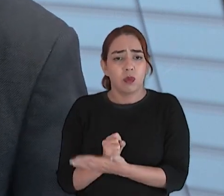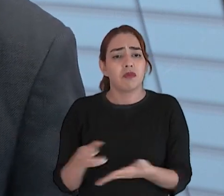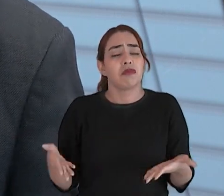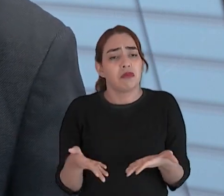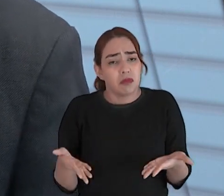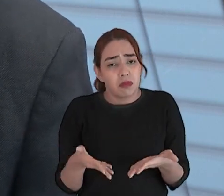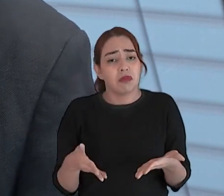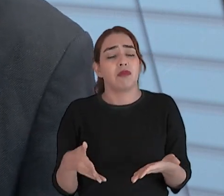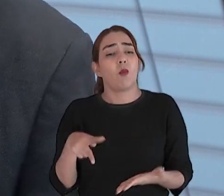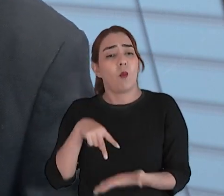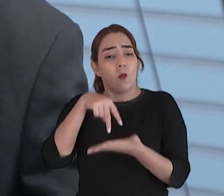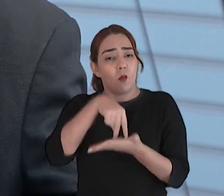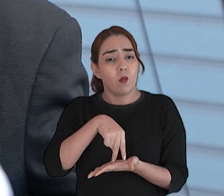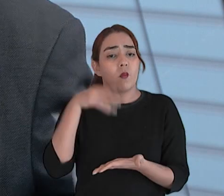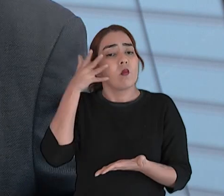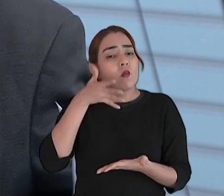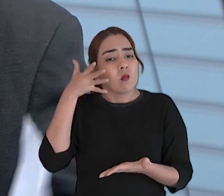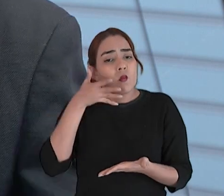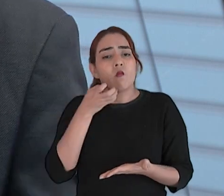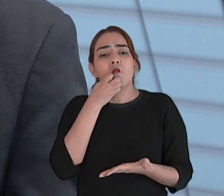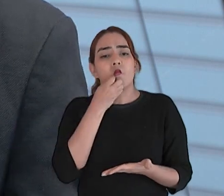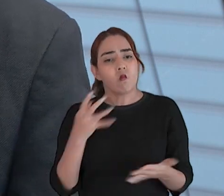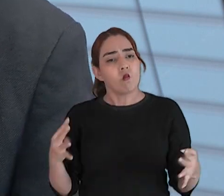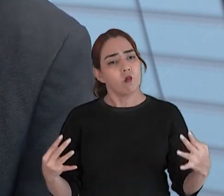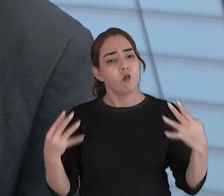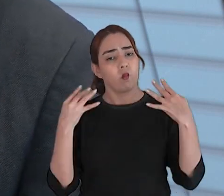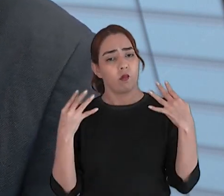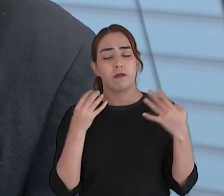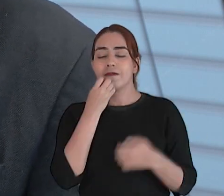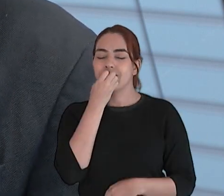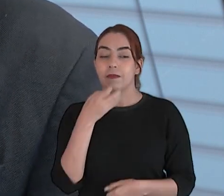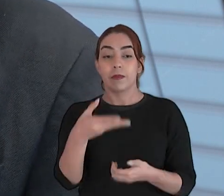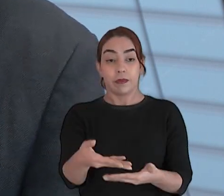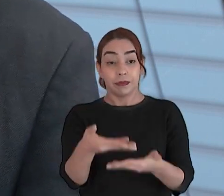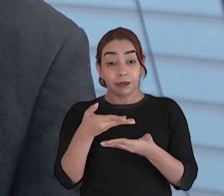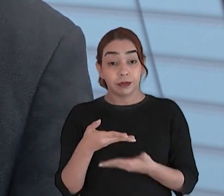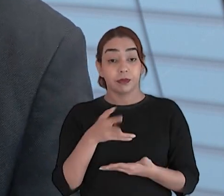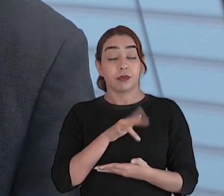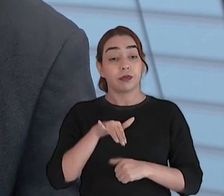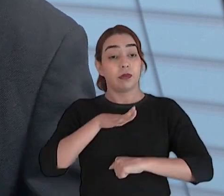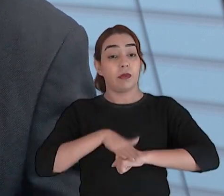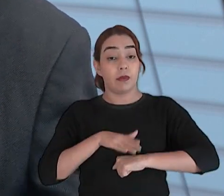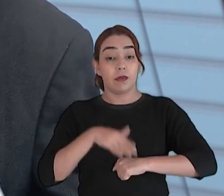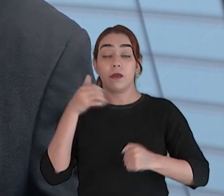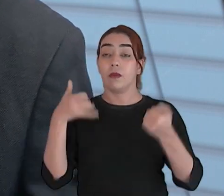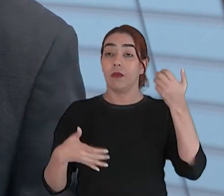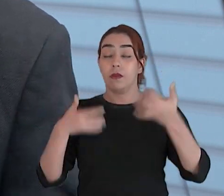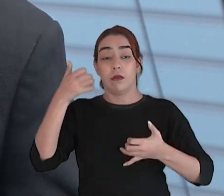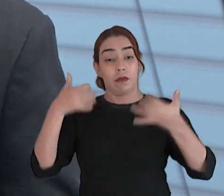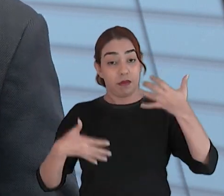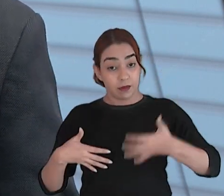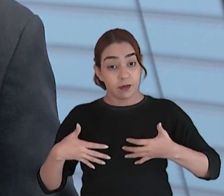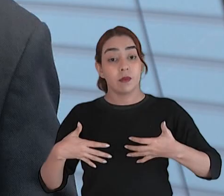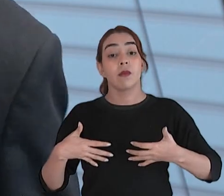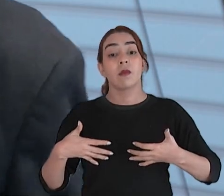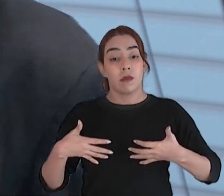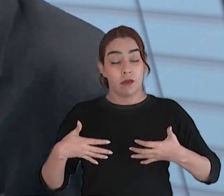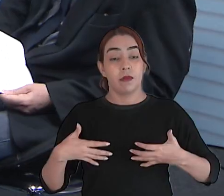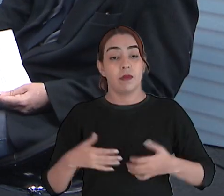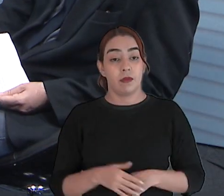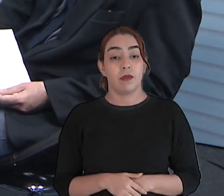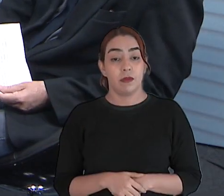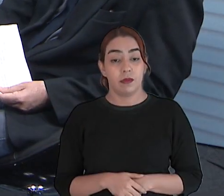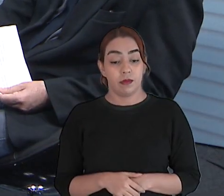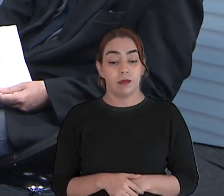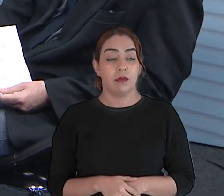tribuna. E seja muito bem-vindo para falar para o nosso público, para seus eleitores e para o povo de Fortaleza e do Ceará.